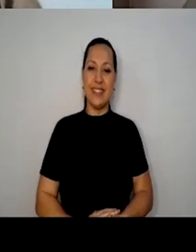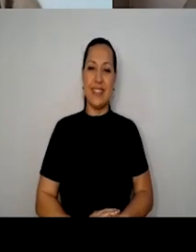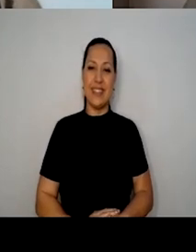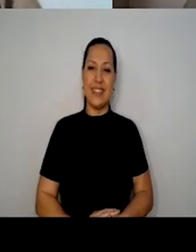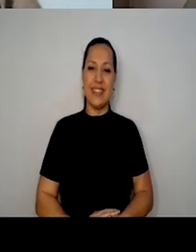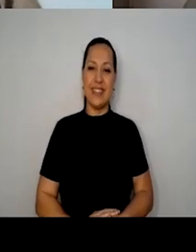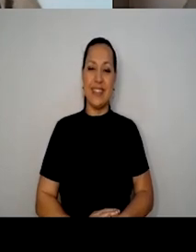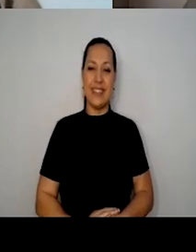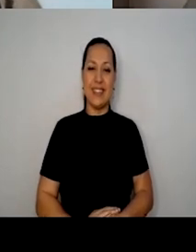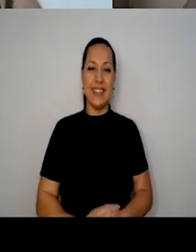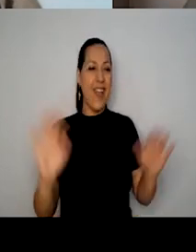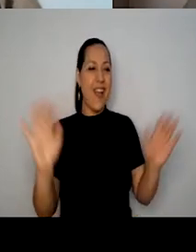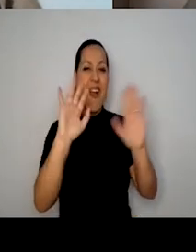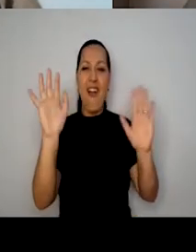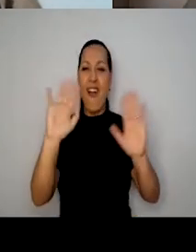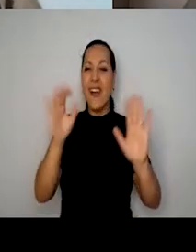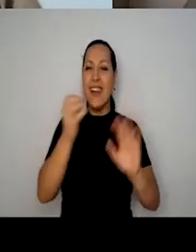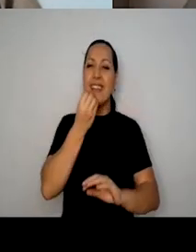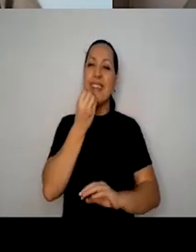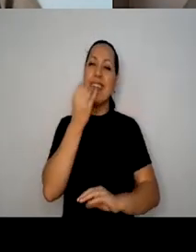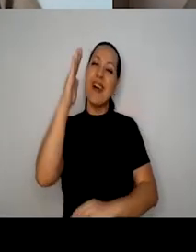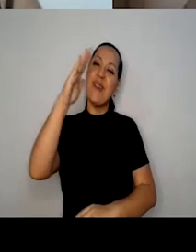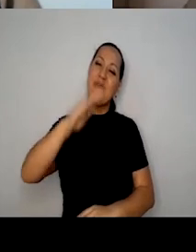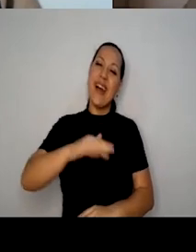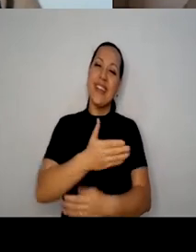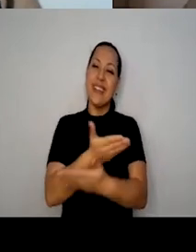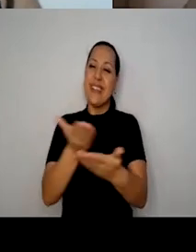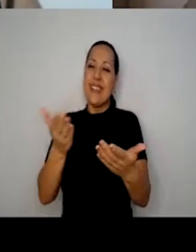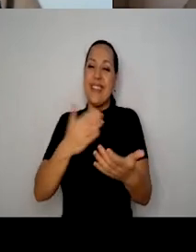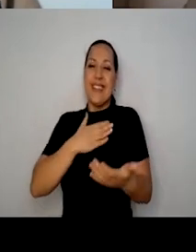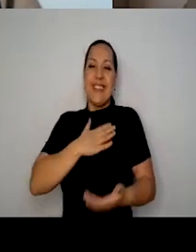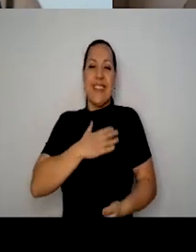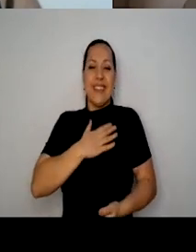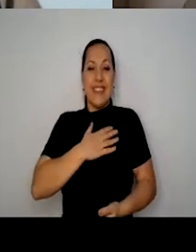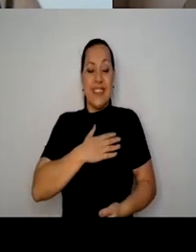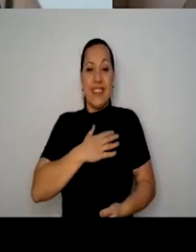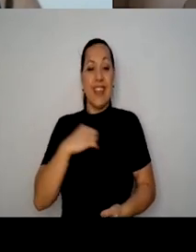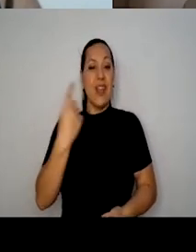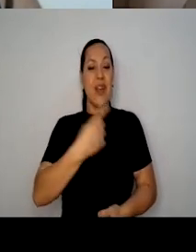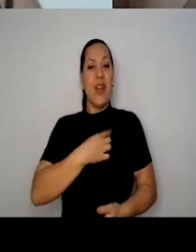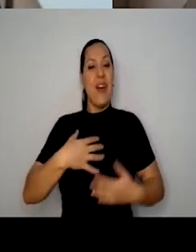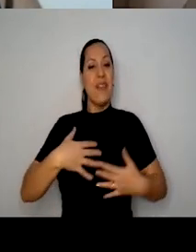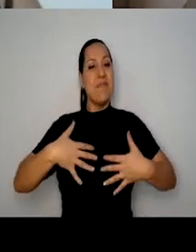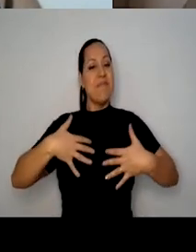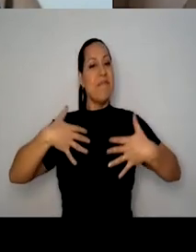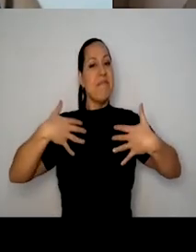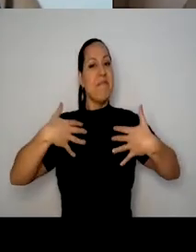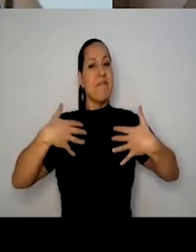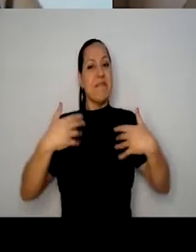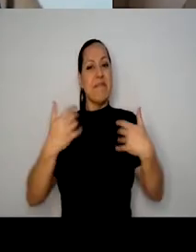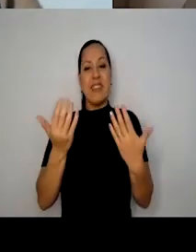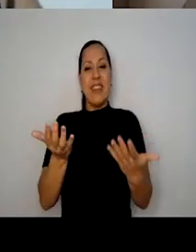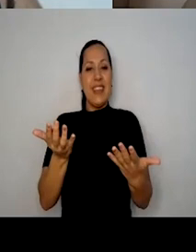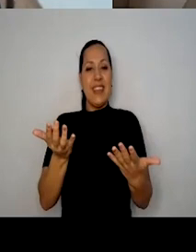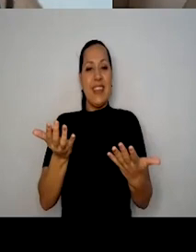Olá, boa tarde, querida, a gente fica encantada, com você, aí